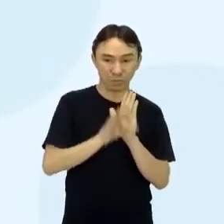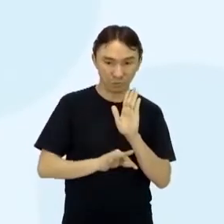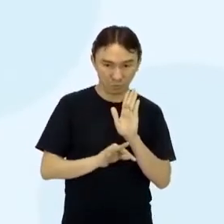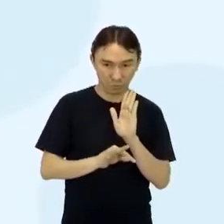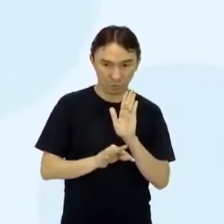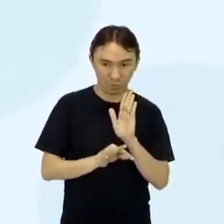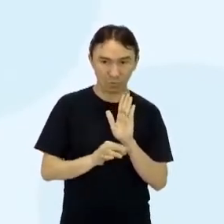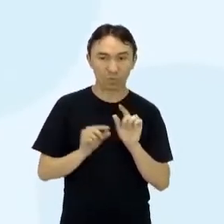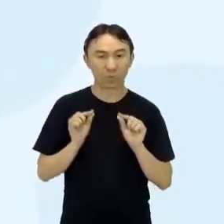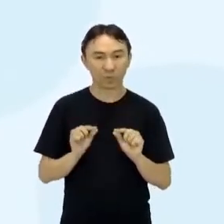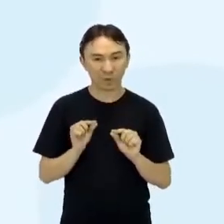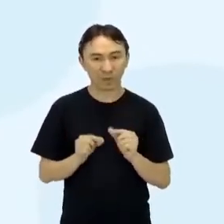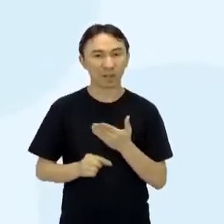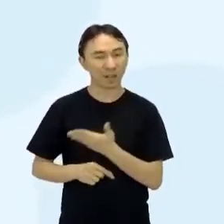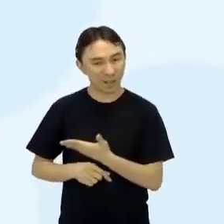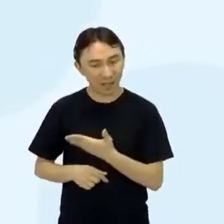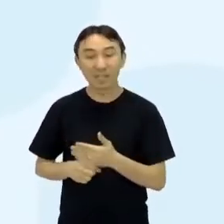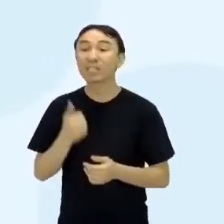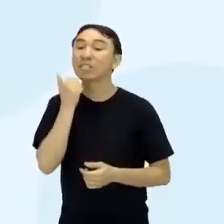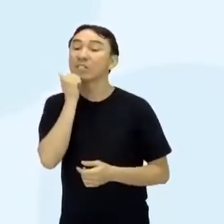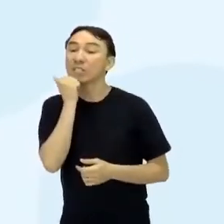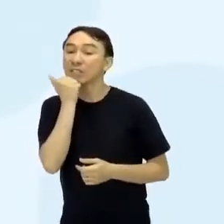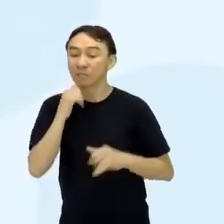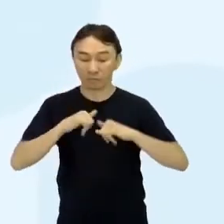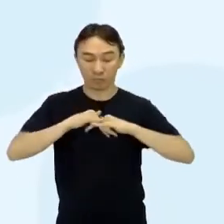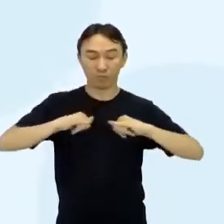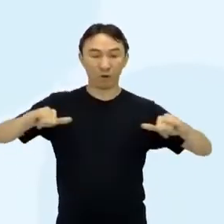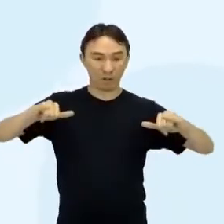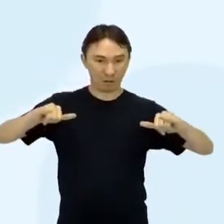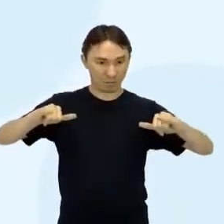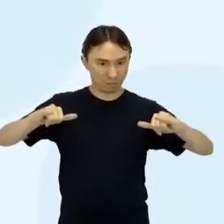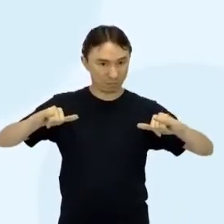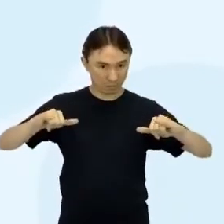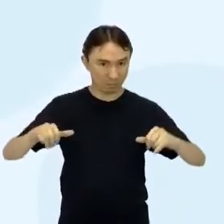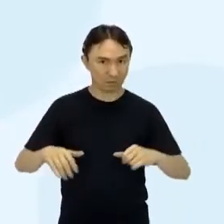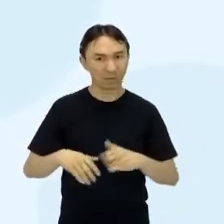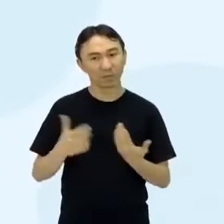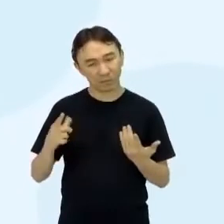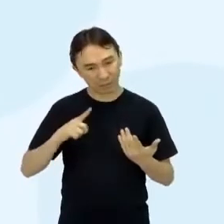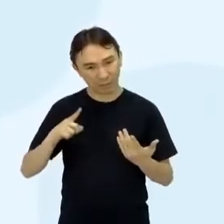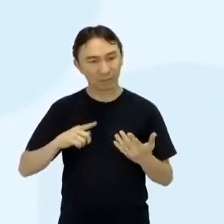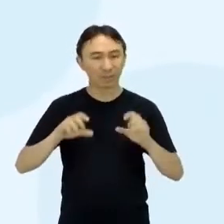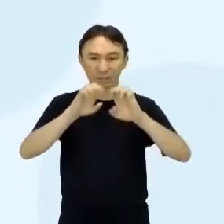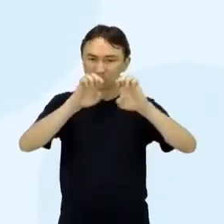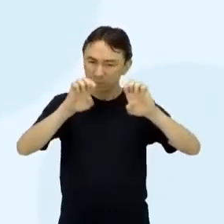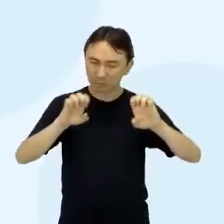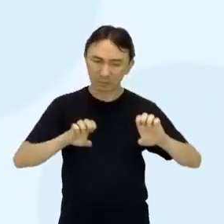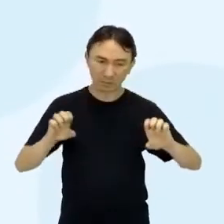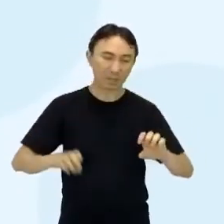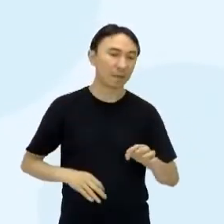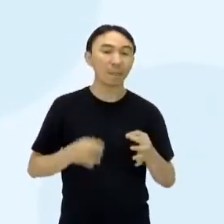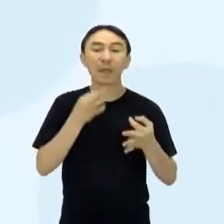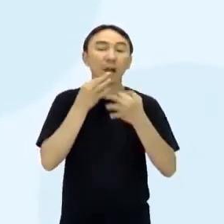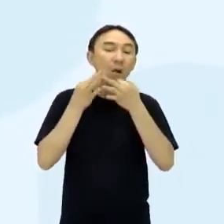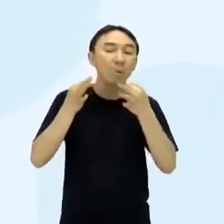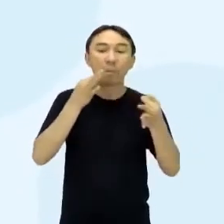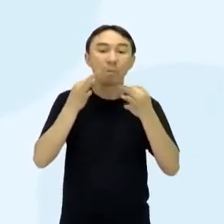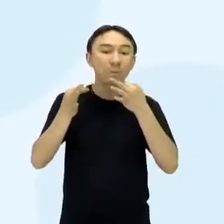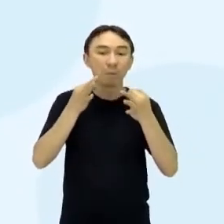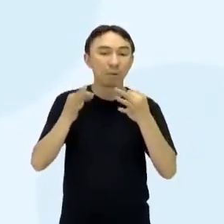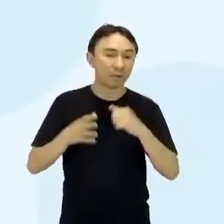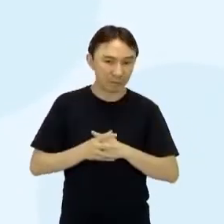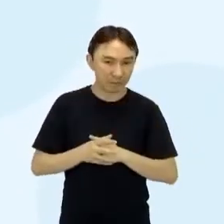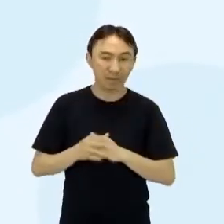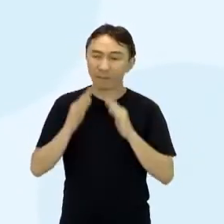O gênero textual, artigo de divulgação científica, ele é composto por uma estrutura, né, argumentativa, tem foco em